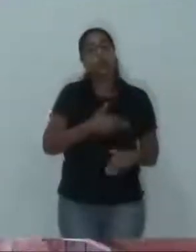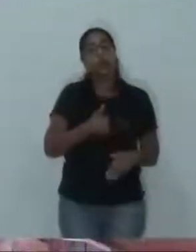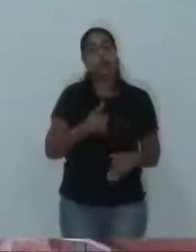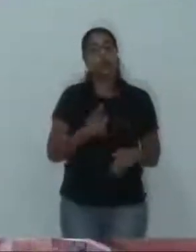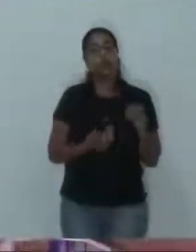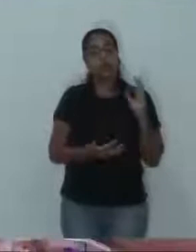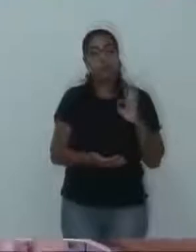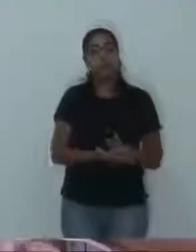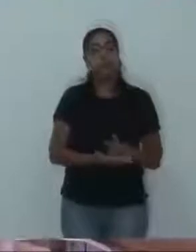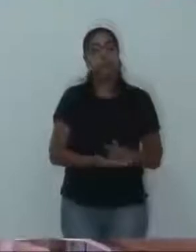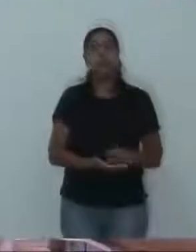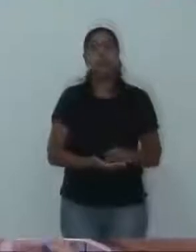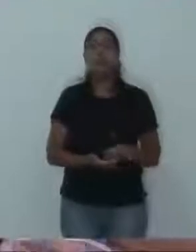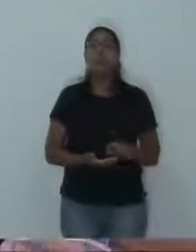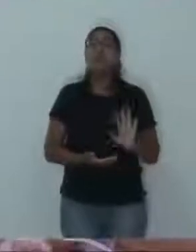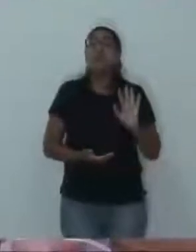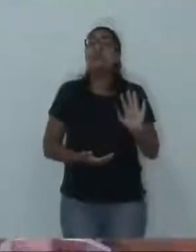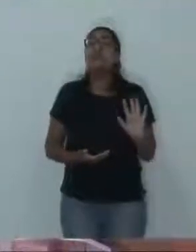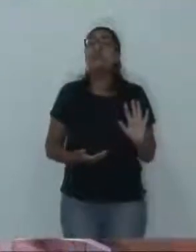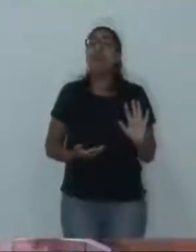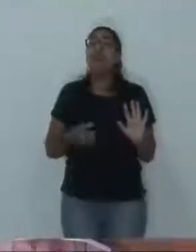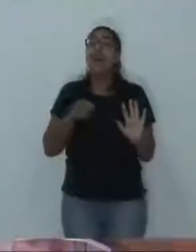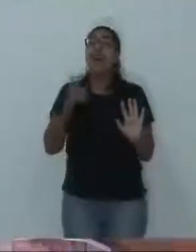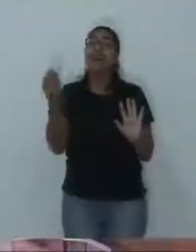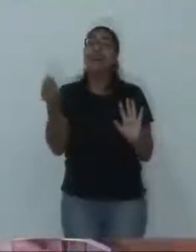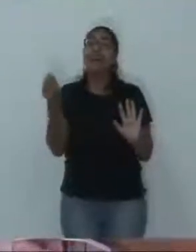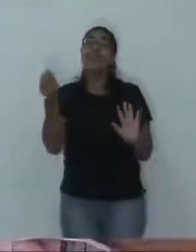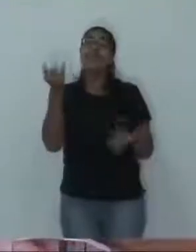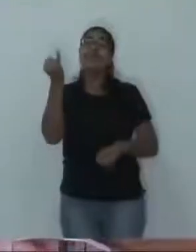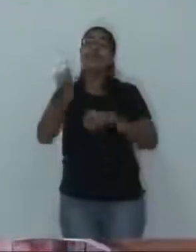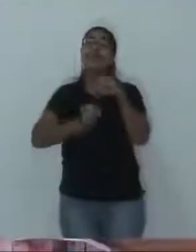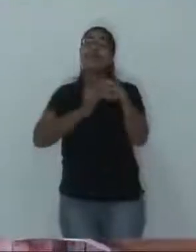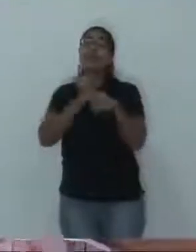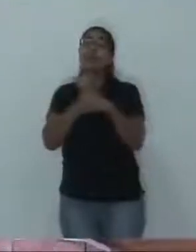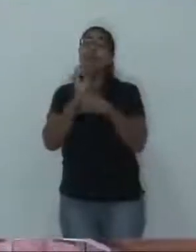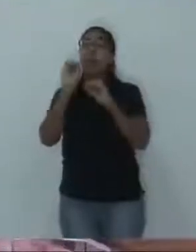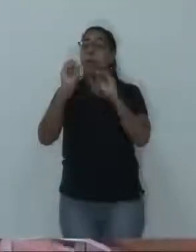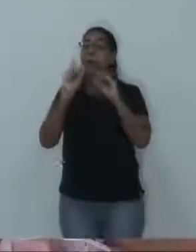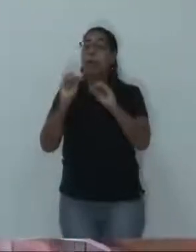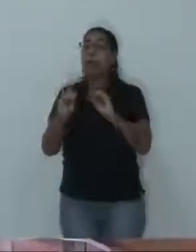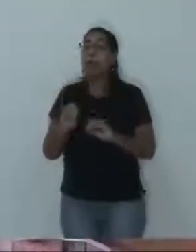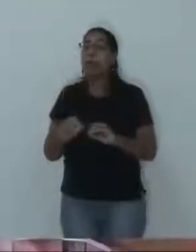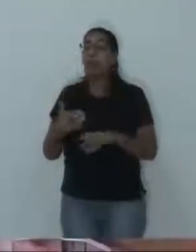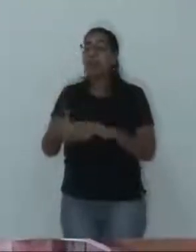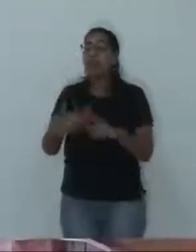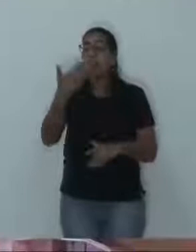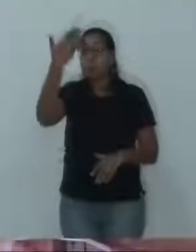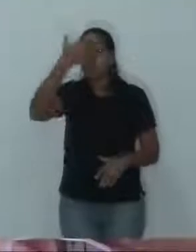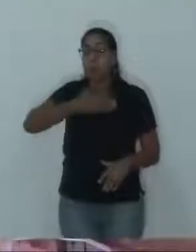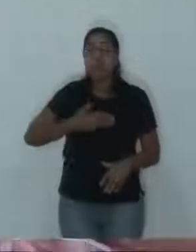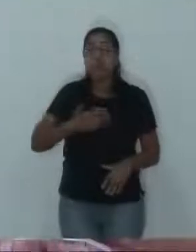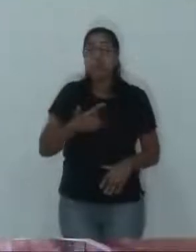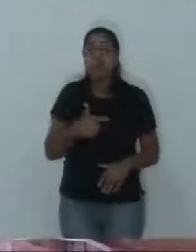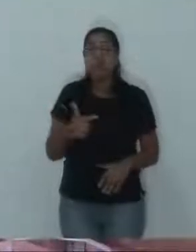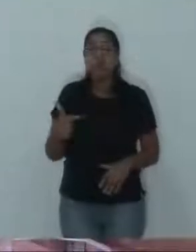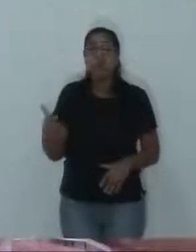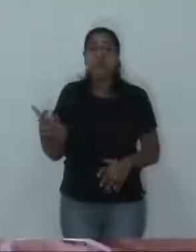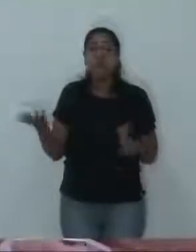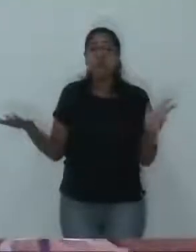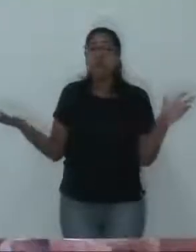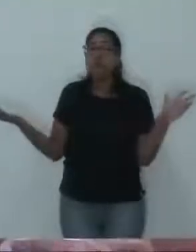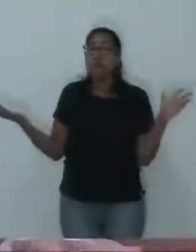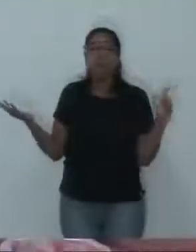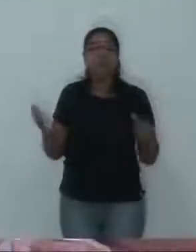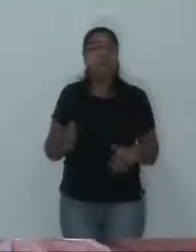depois nós temos que vir aqui, perder tempo, porque, para mim, nós poderíamos estar discutindo outras questões mais importantes, para